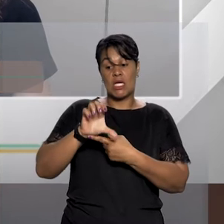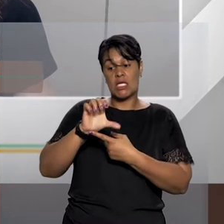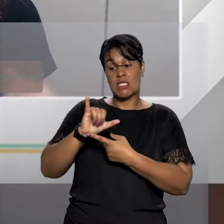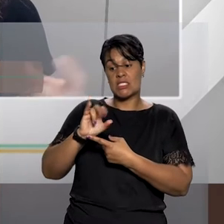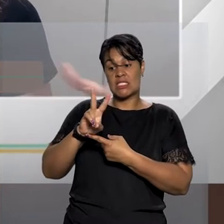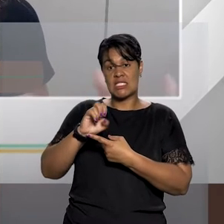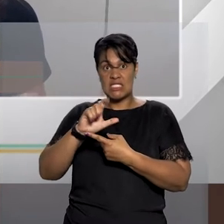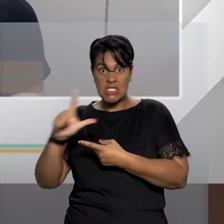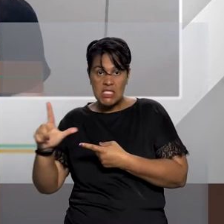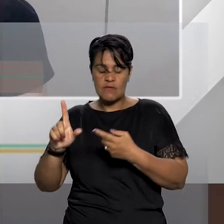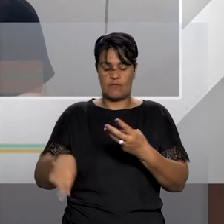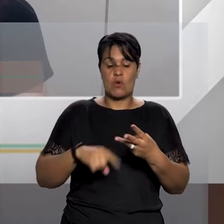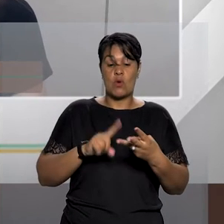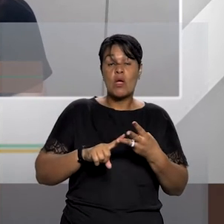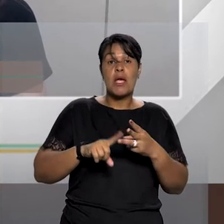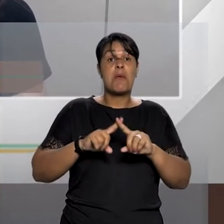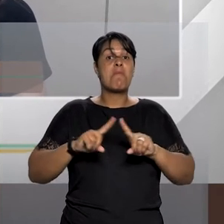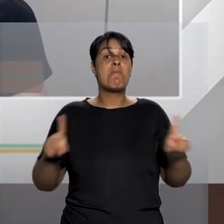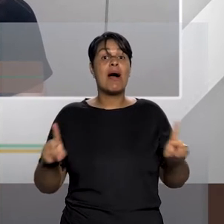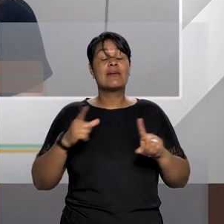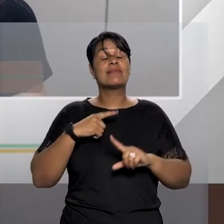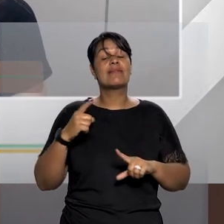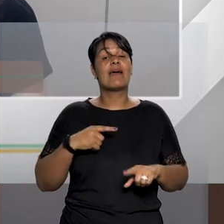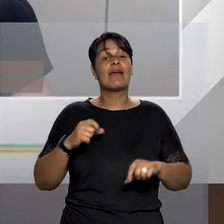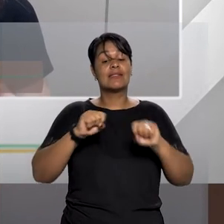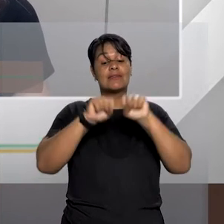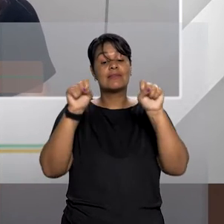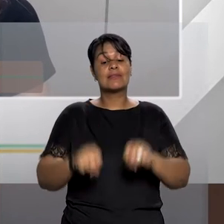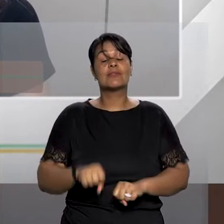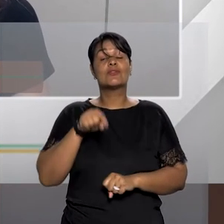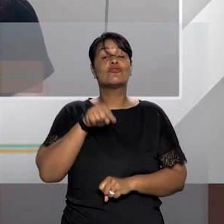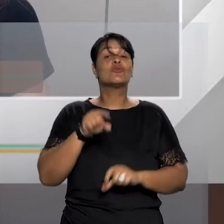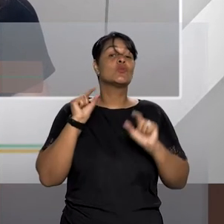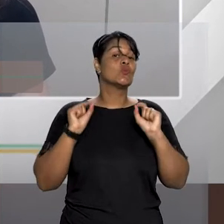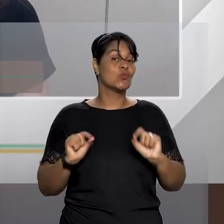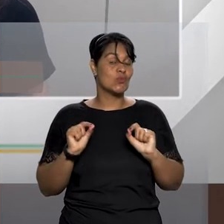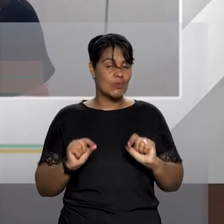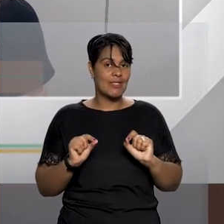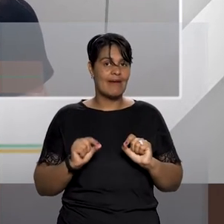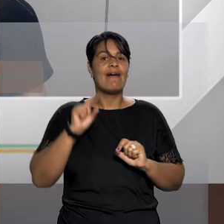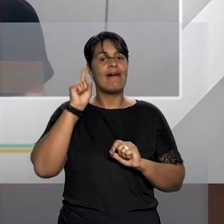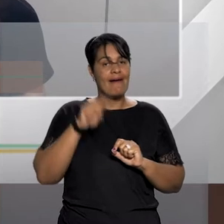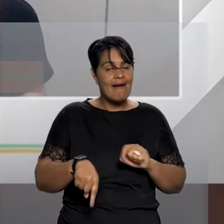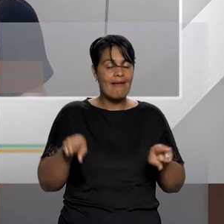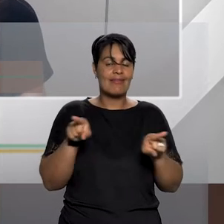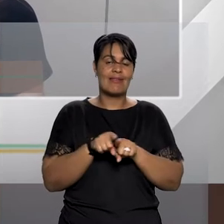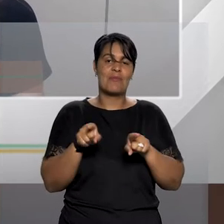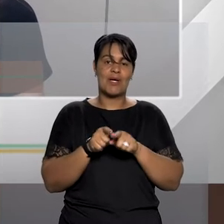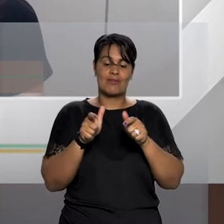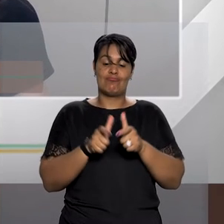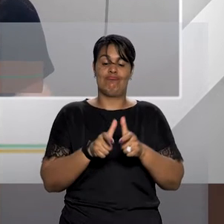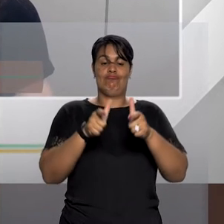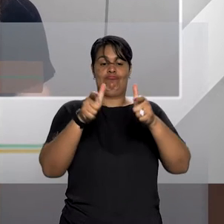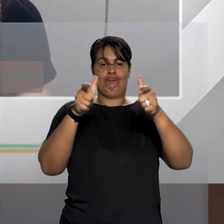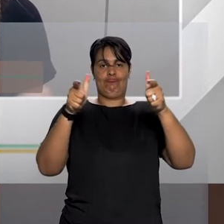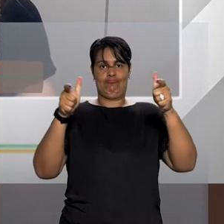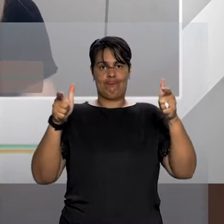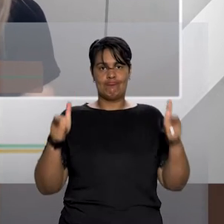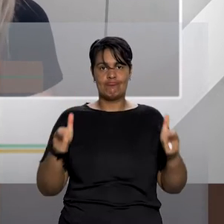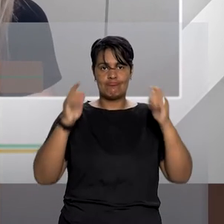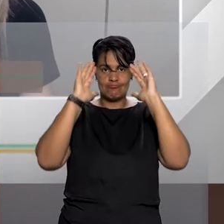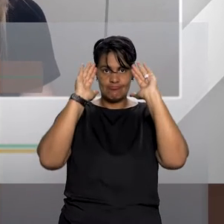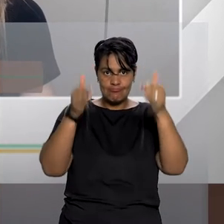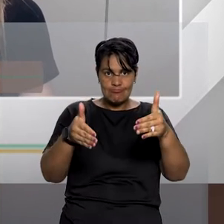mas está numa estrutura sistêmica que também ampliada no sentido mesmo de